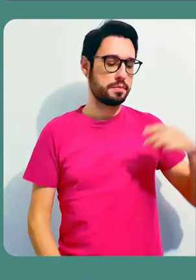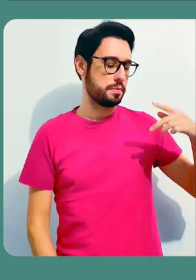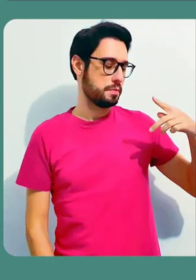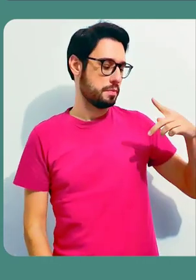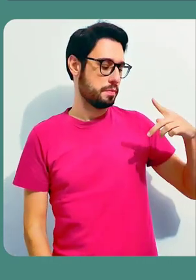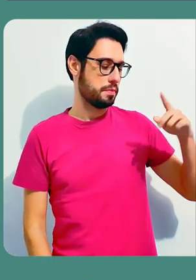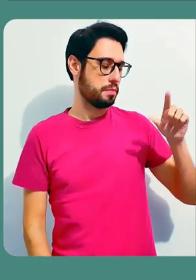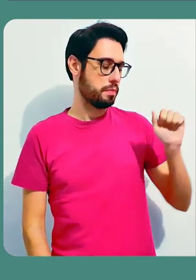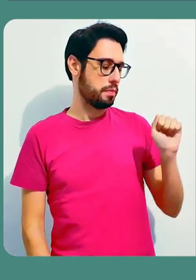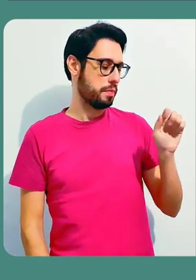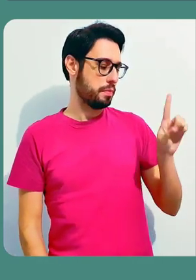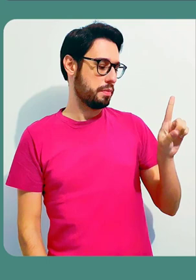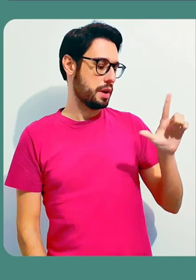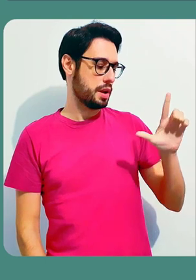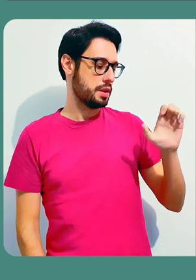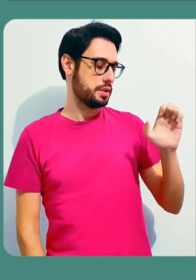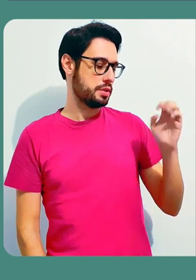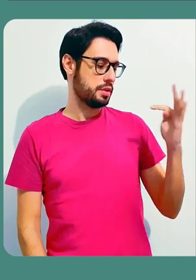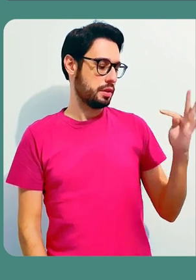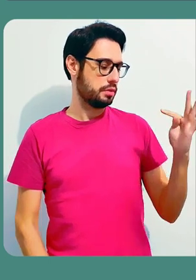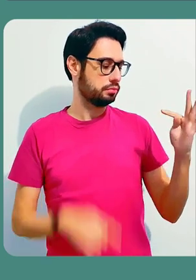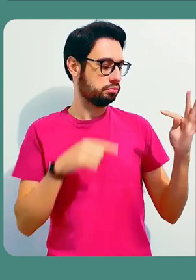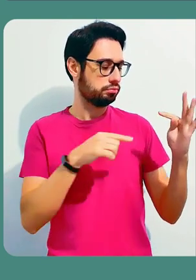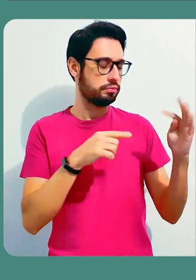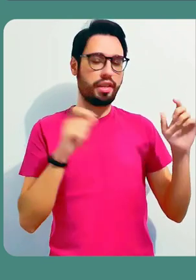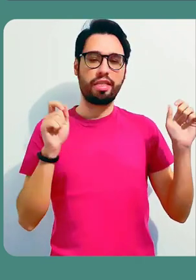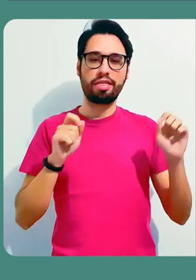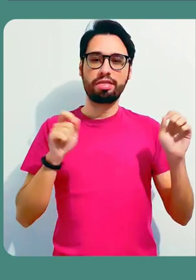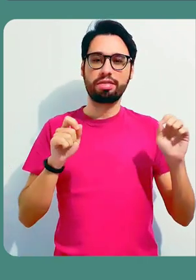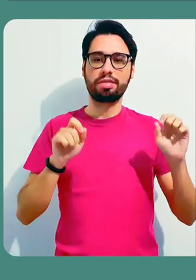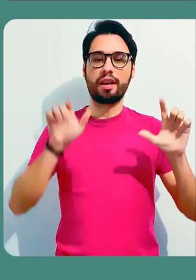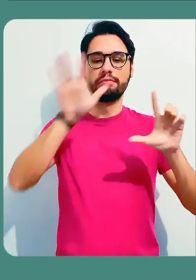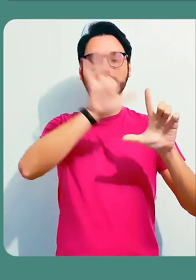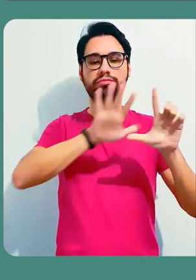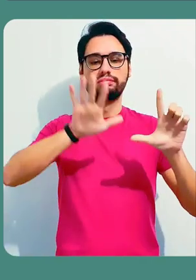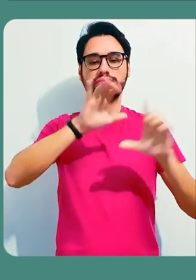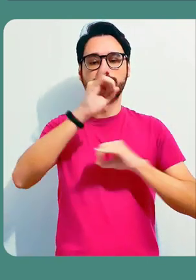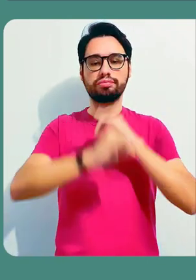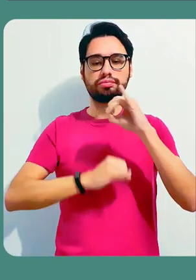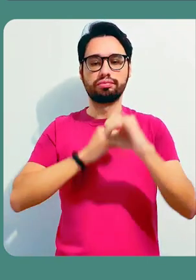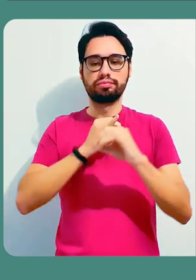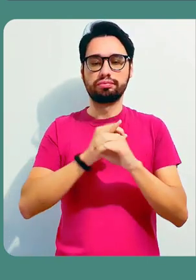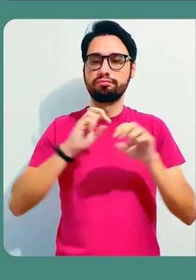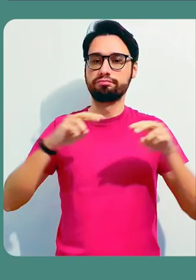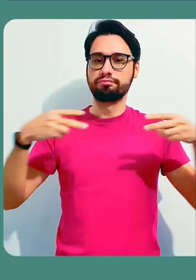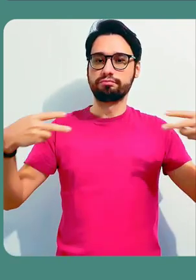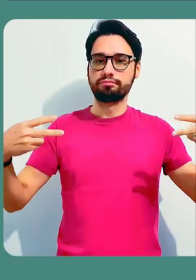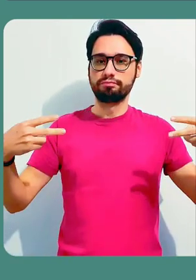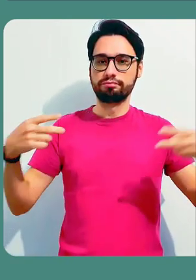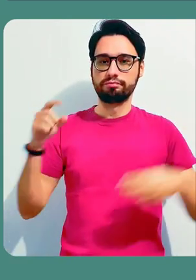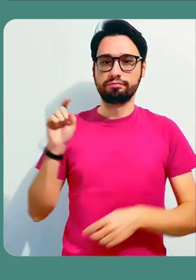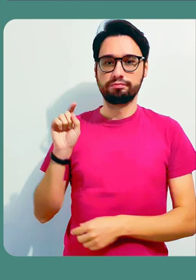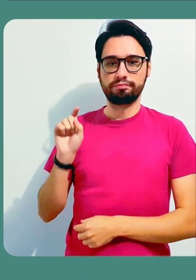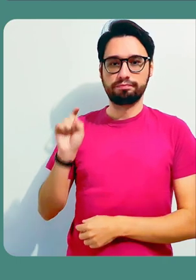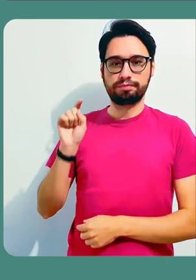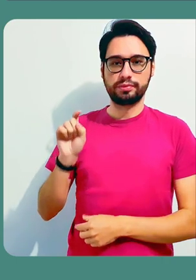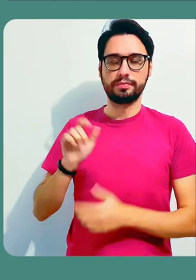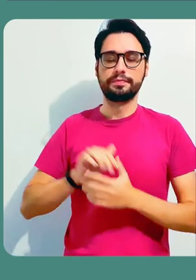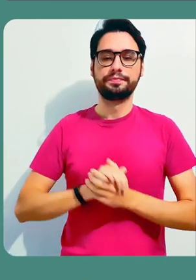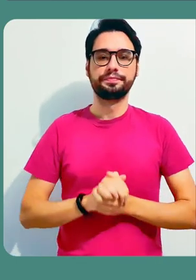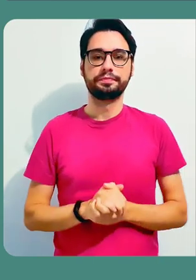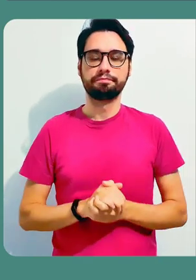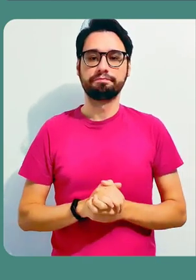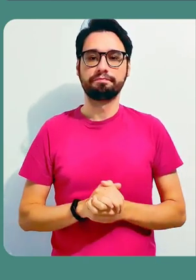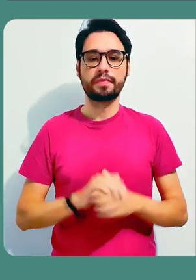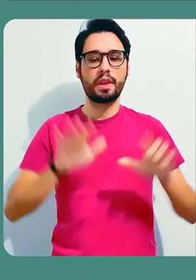é o Padlet. O Padlet é uma plataforma que é acessada a partir do seu navegador e pode ser então acessada